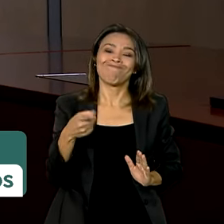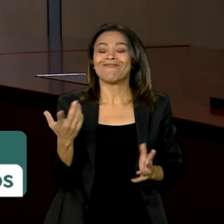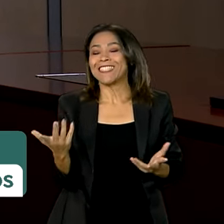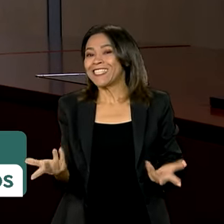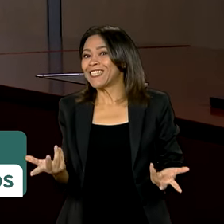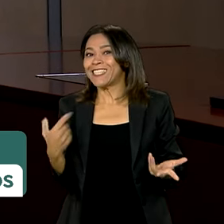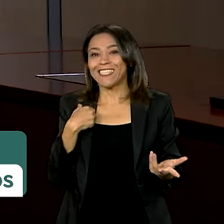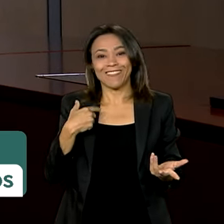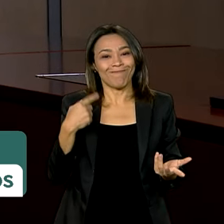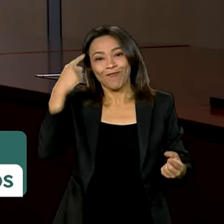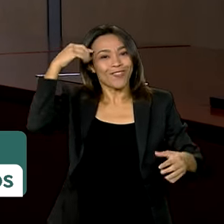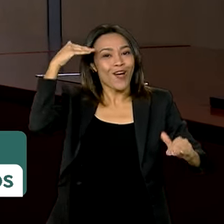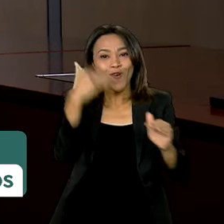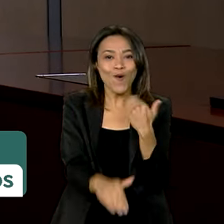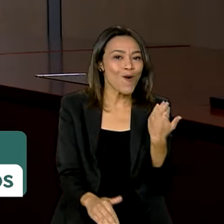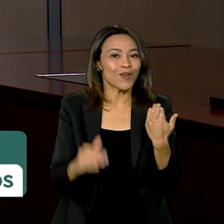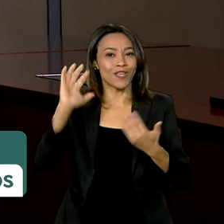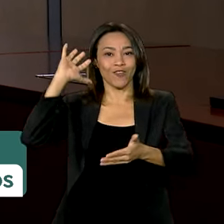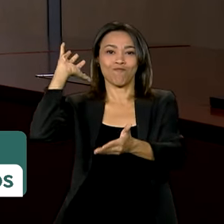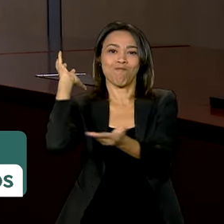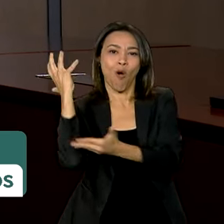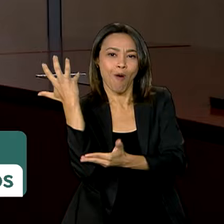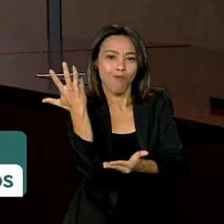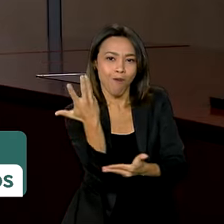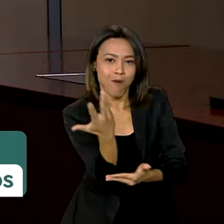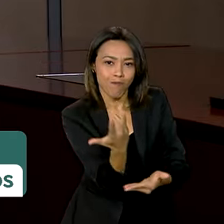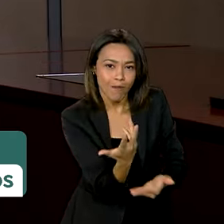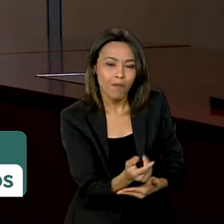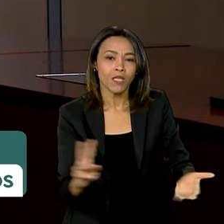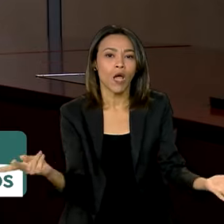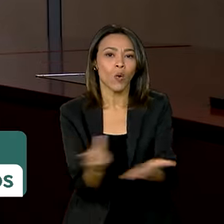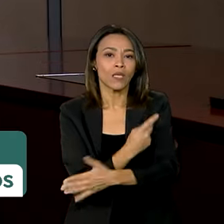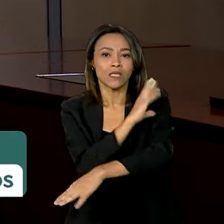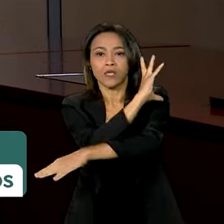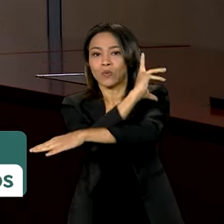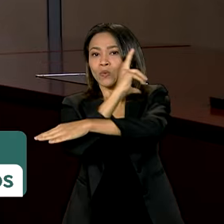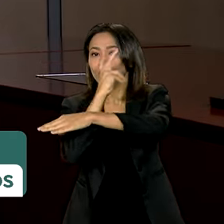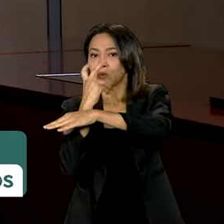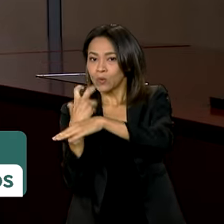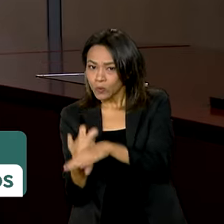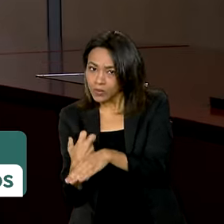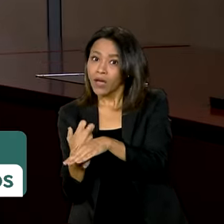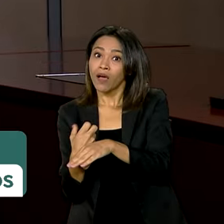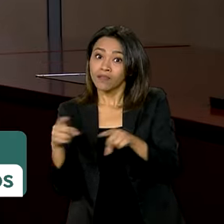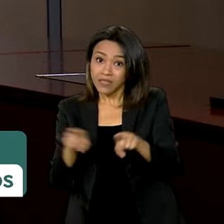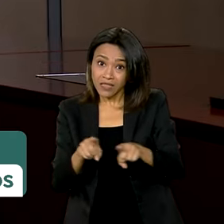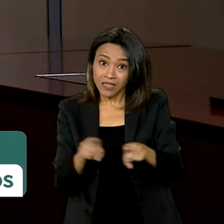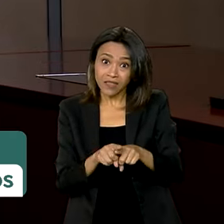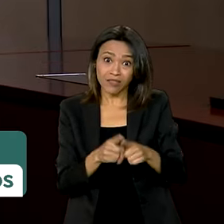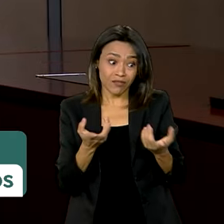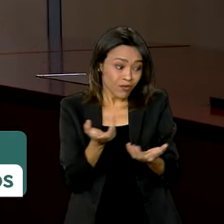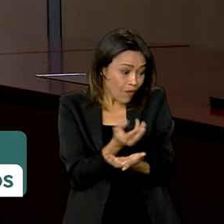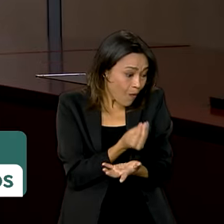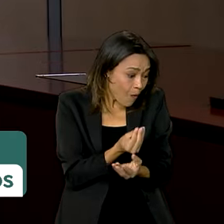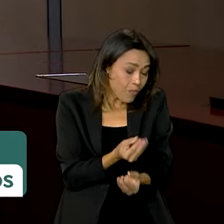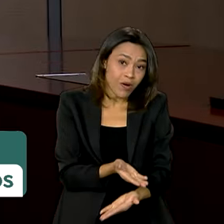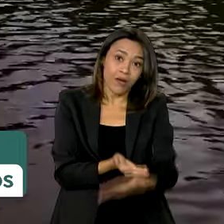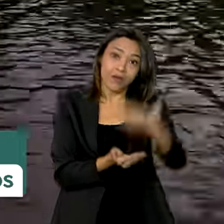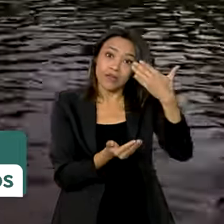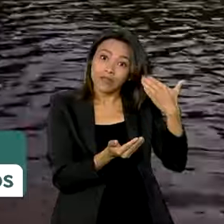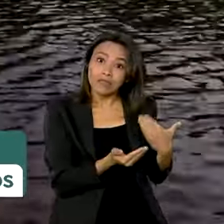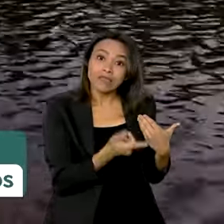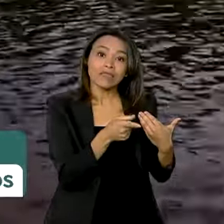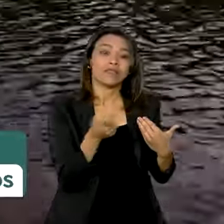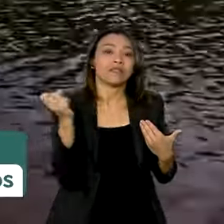o desmatamento desenfreado que está acontecendo no Cerrado, anulando inclusive os esforços que foram feitos na Amazônia.